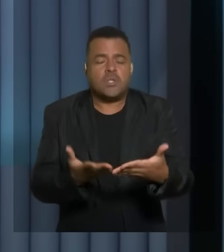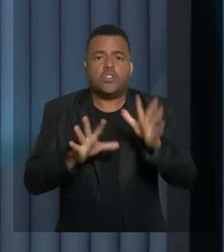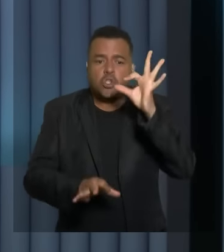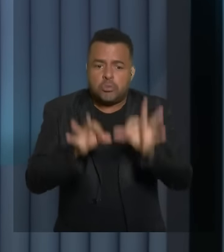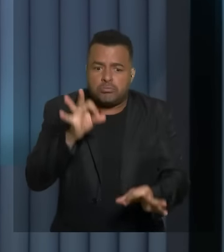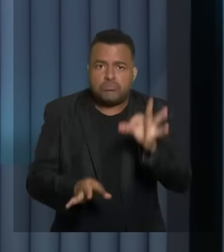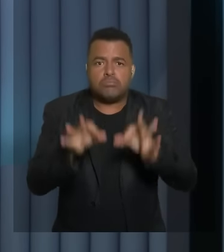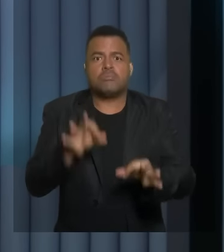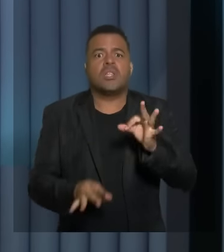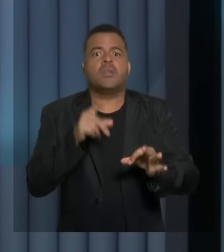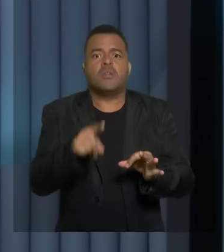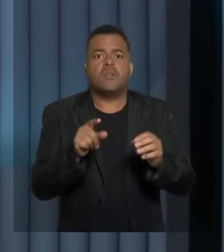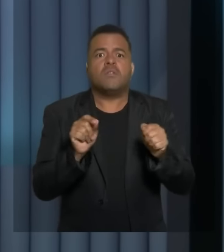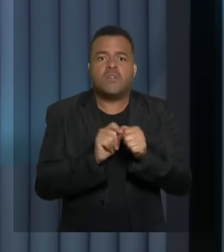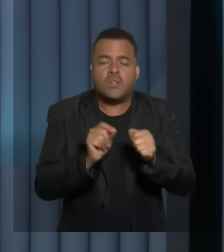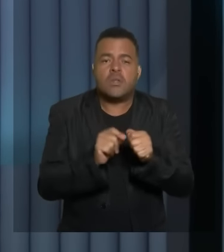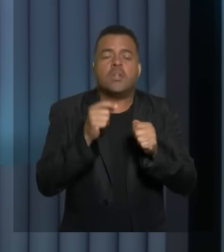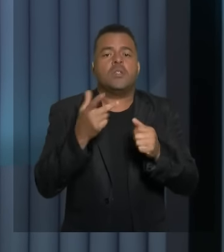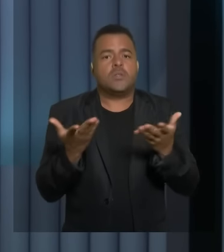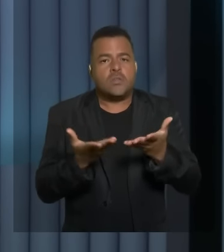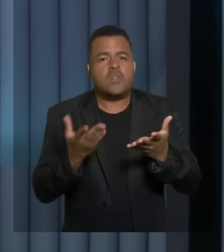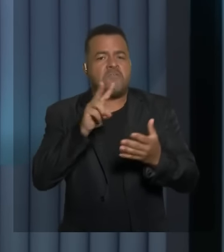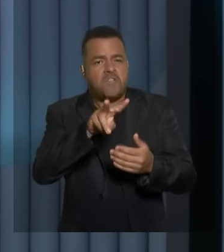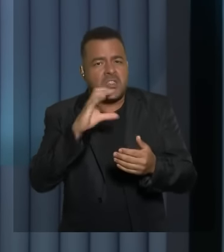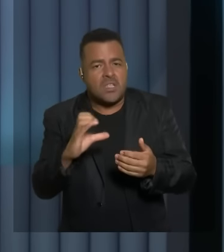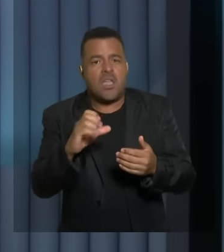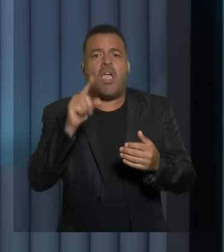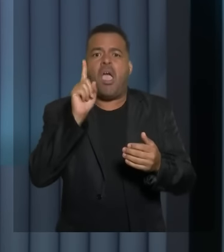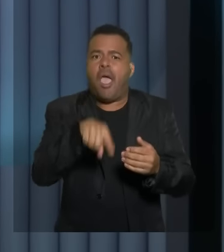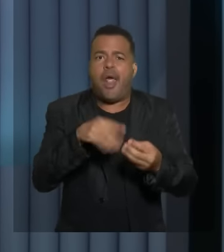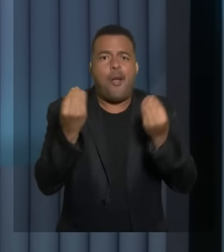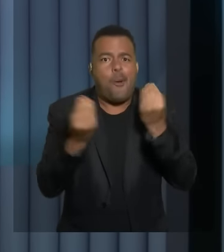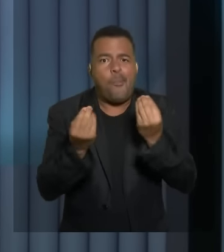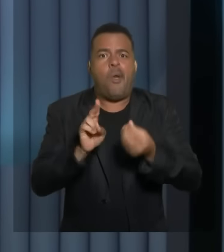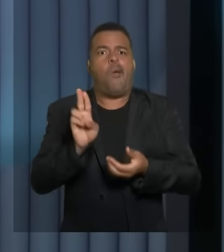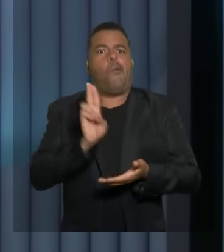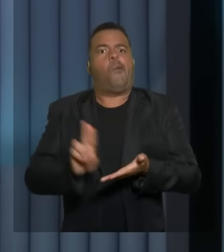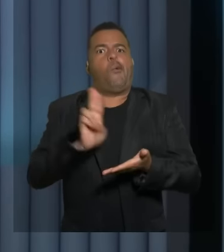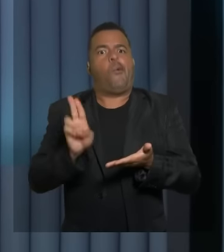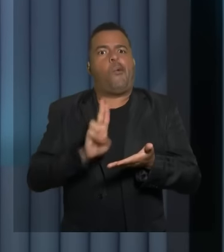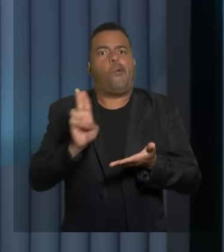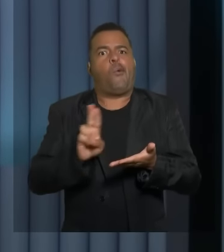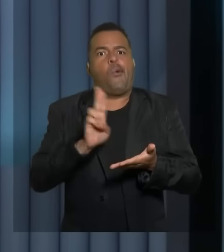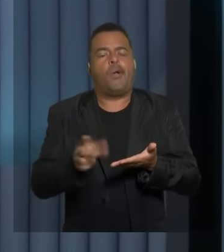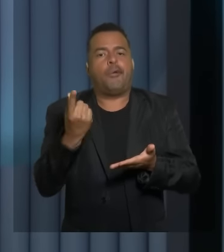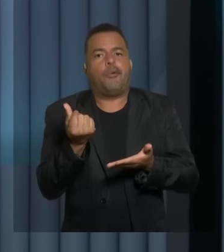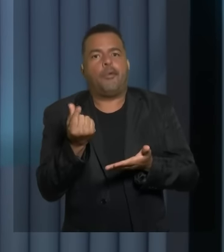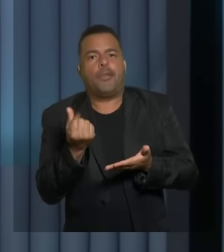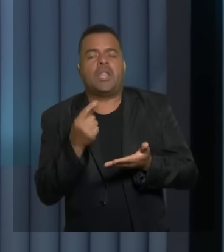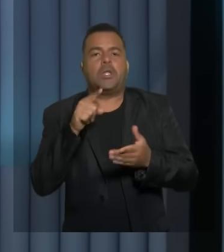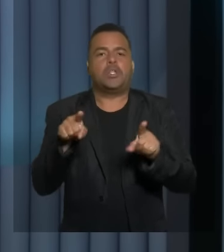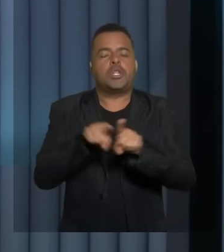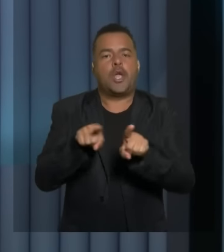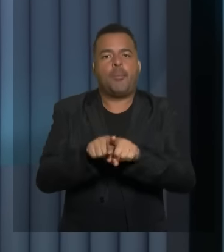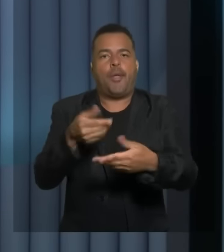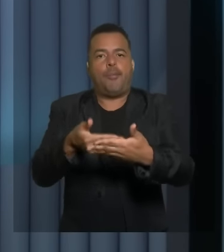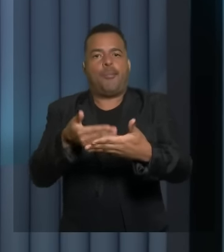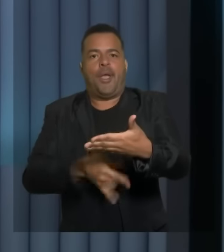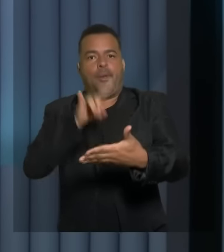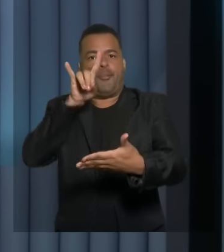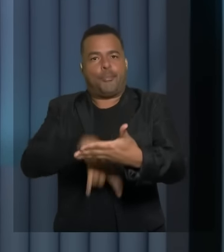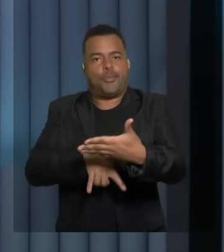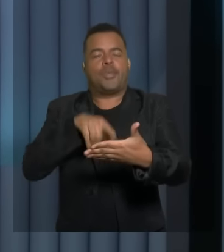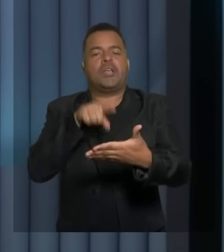o qual foi dito que Vitória da Conquista era vezeira e useira em utilizar de dispensas para prorrogar os seus